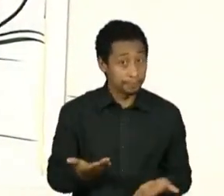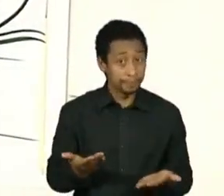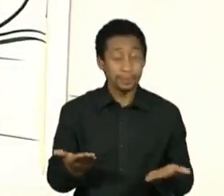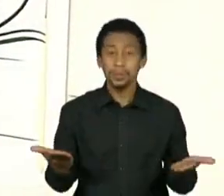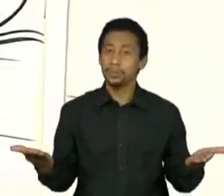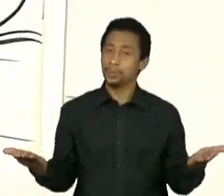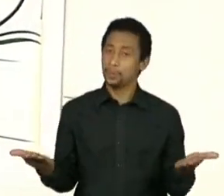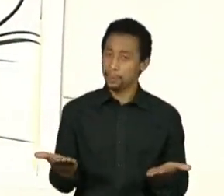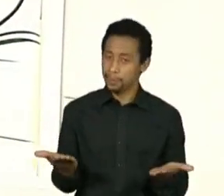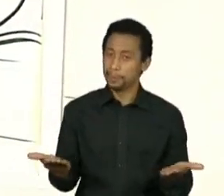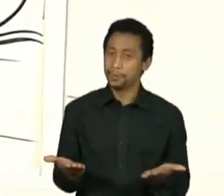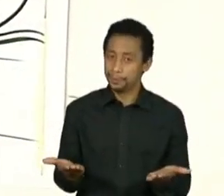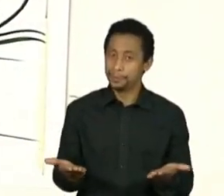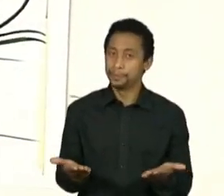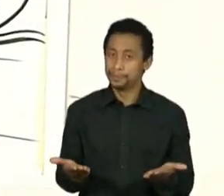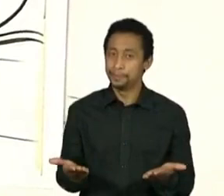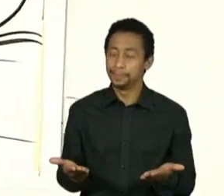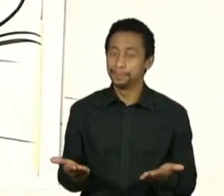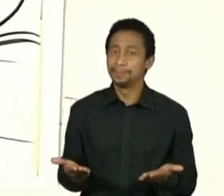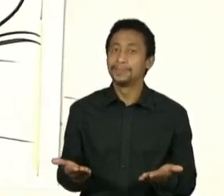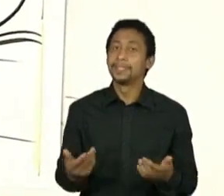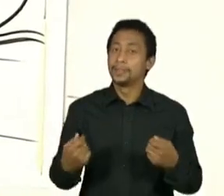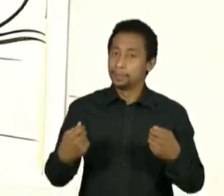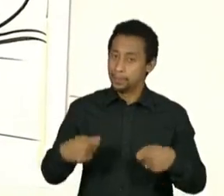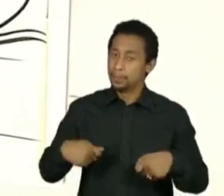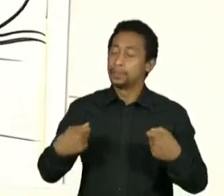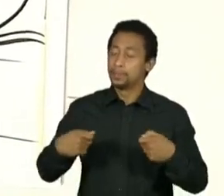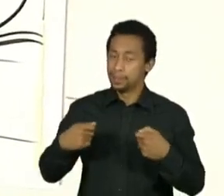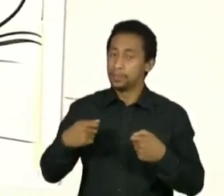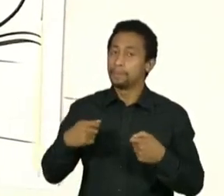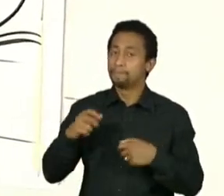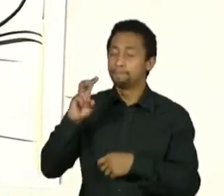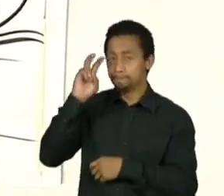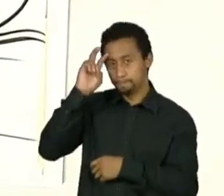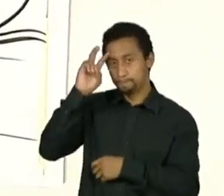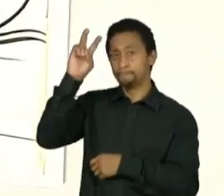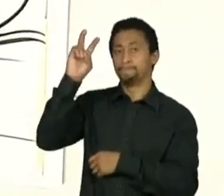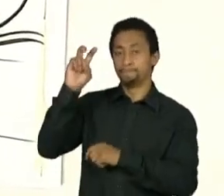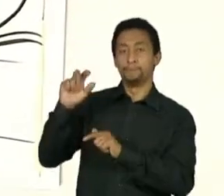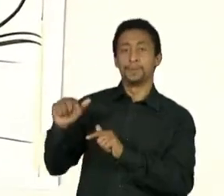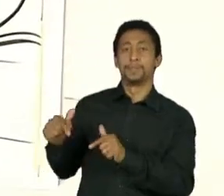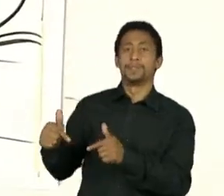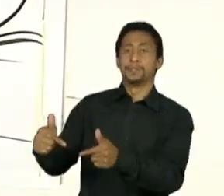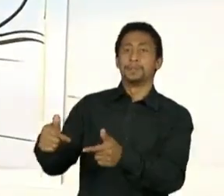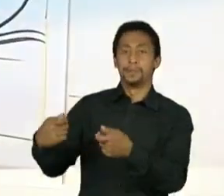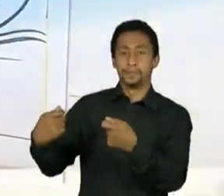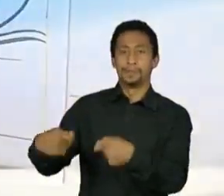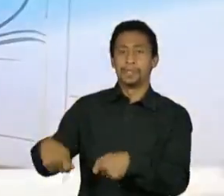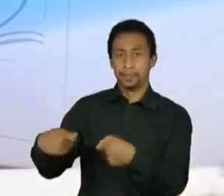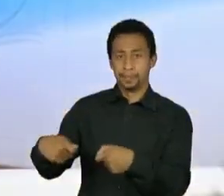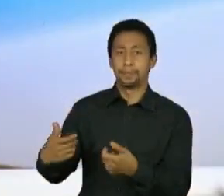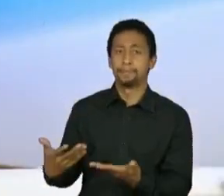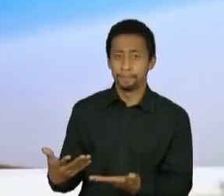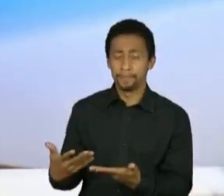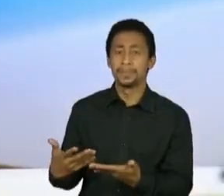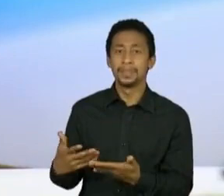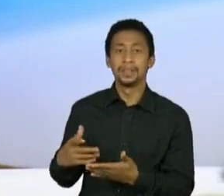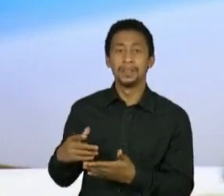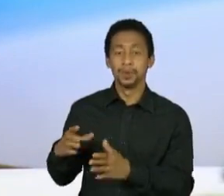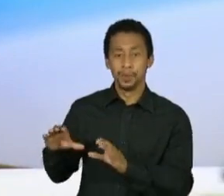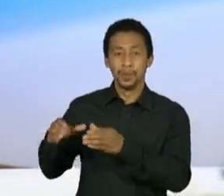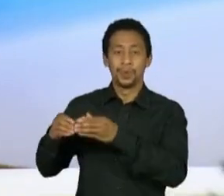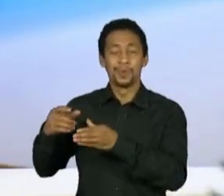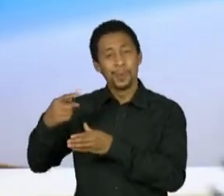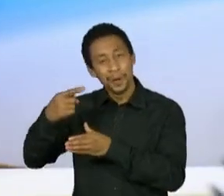Hoje, precisamos agir com sabedoria, eu acredito que nós temos nossos advogados